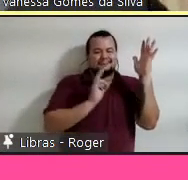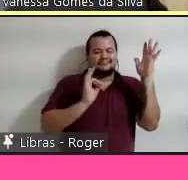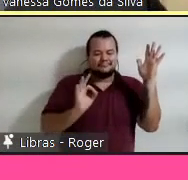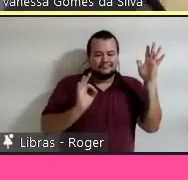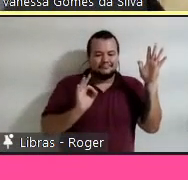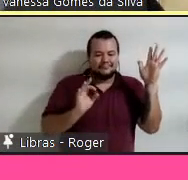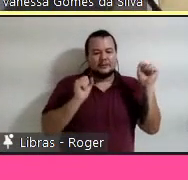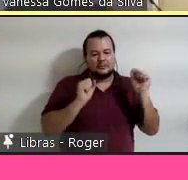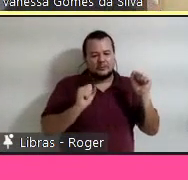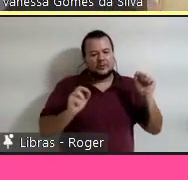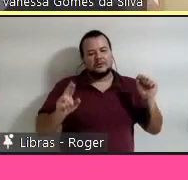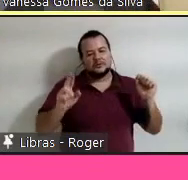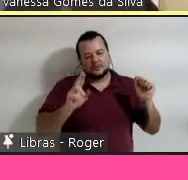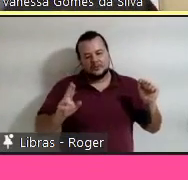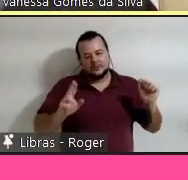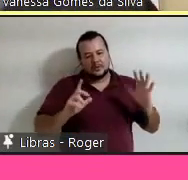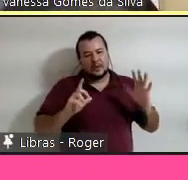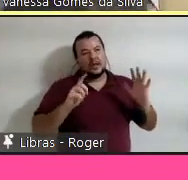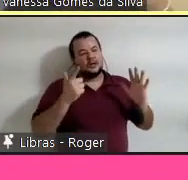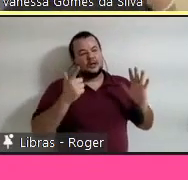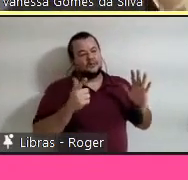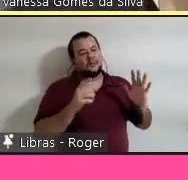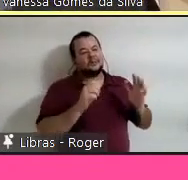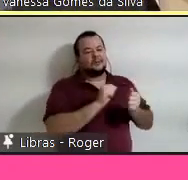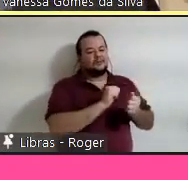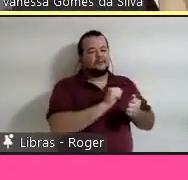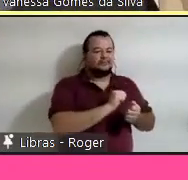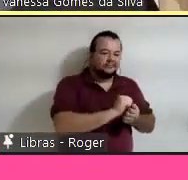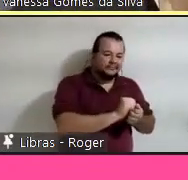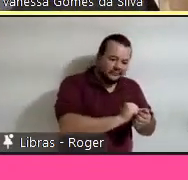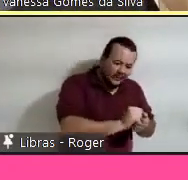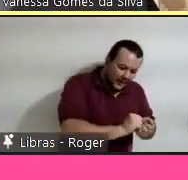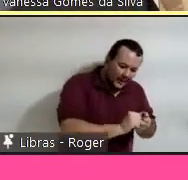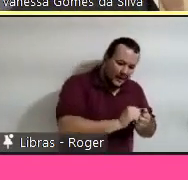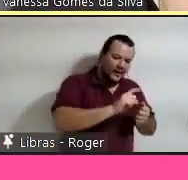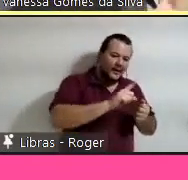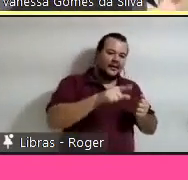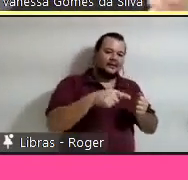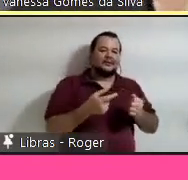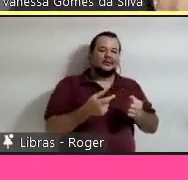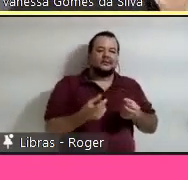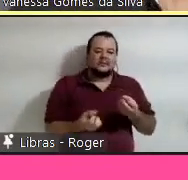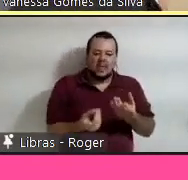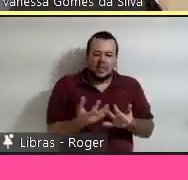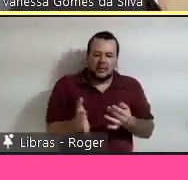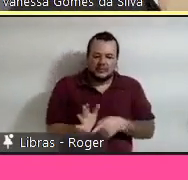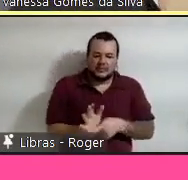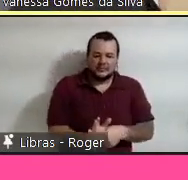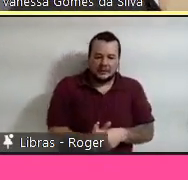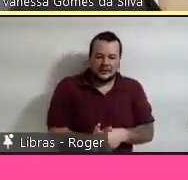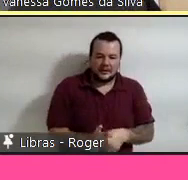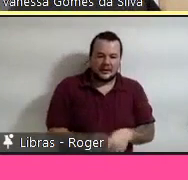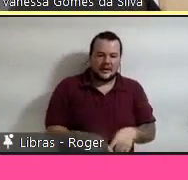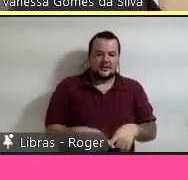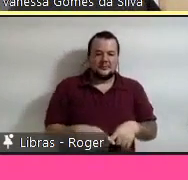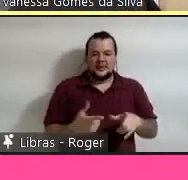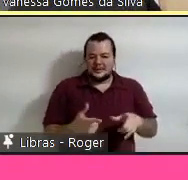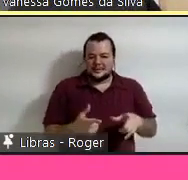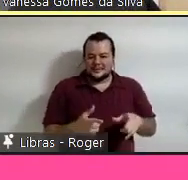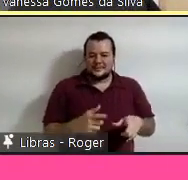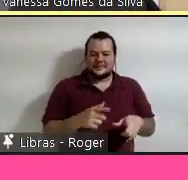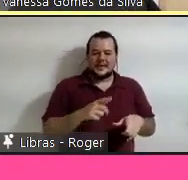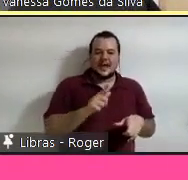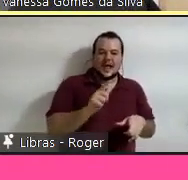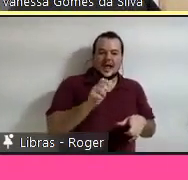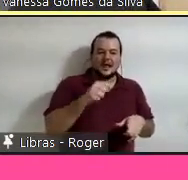ser utilizada, depois ela pode virar serragem, depois ela pode virar um composto, mas a tal da madeira laminada e colada, ela